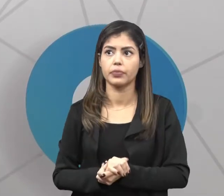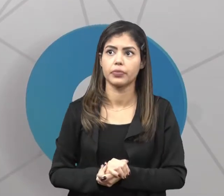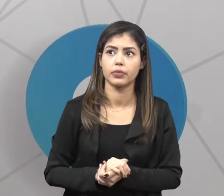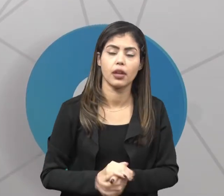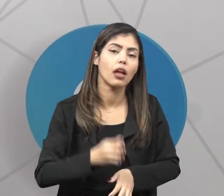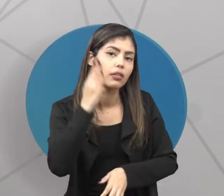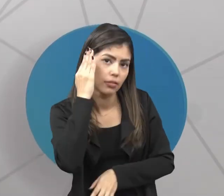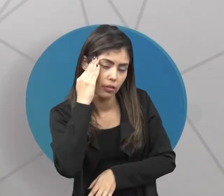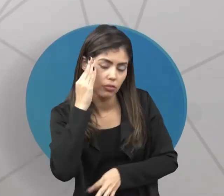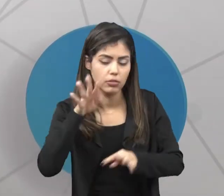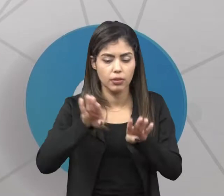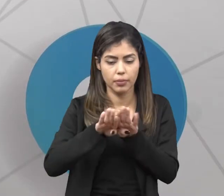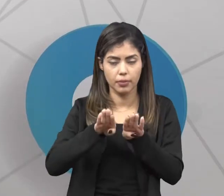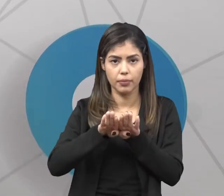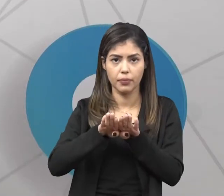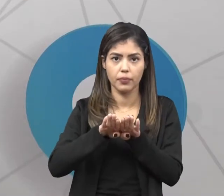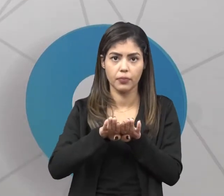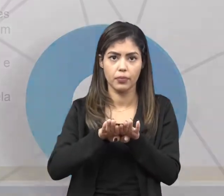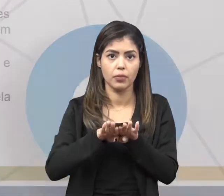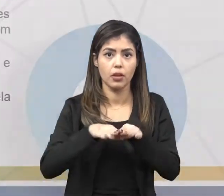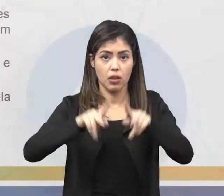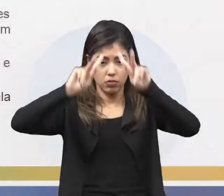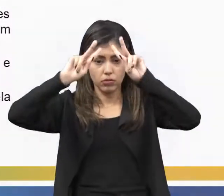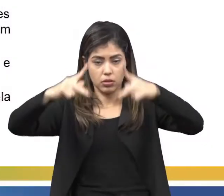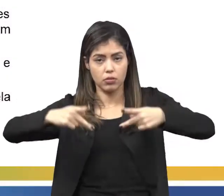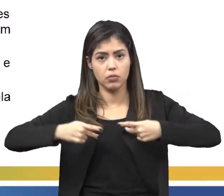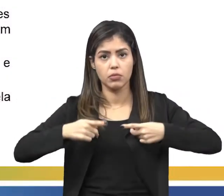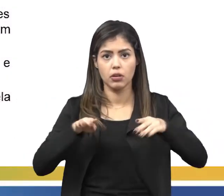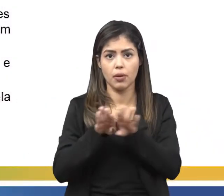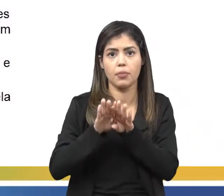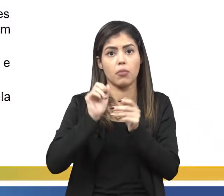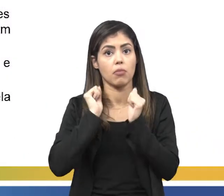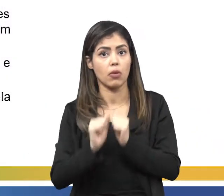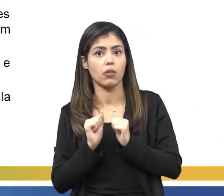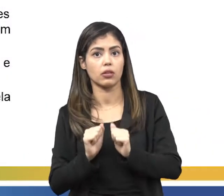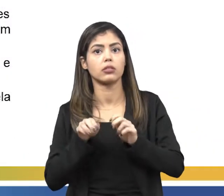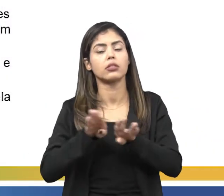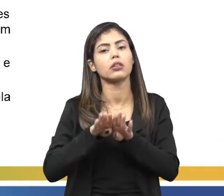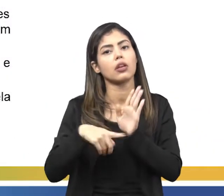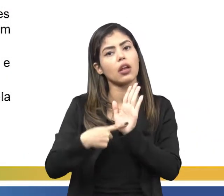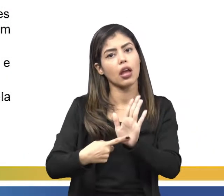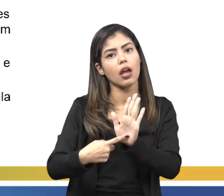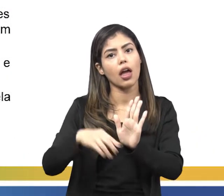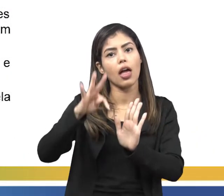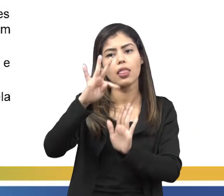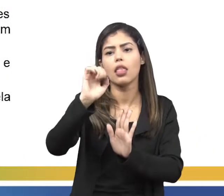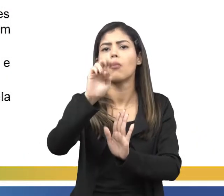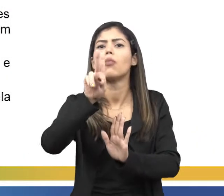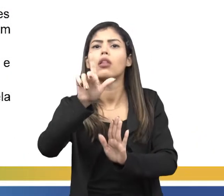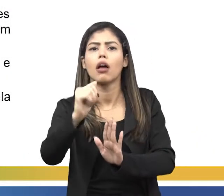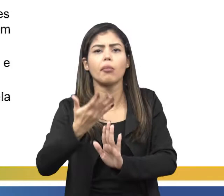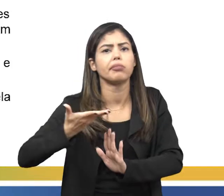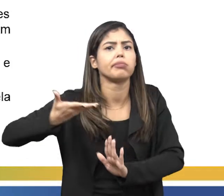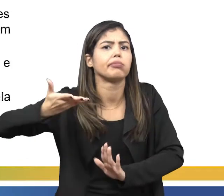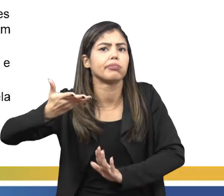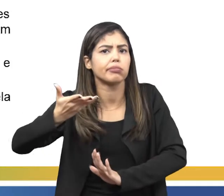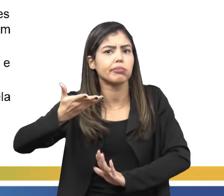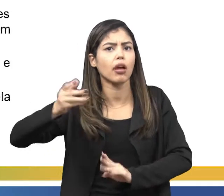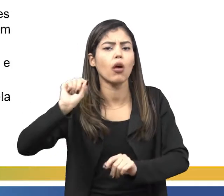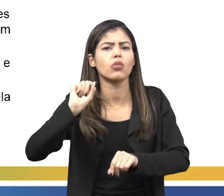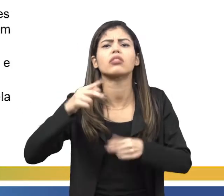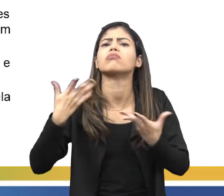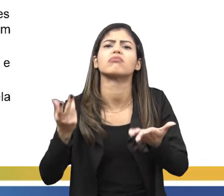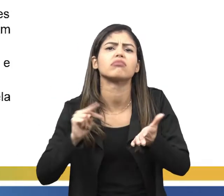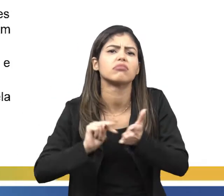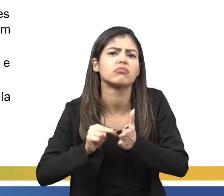Ele entende também que o ser humano pode ser considerado como uma tábula rasa. O que seria, então,